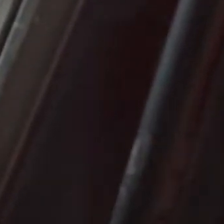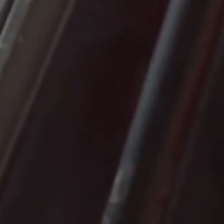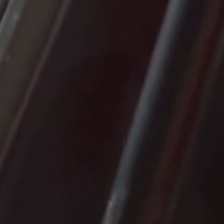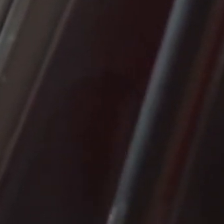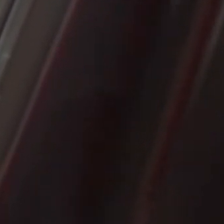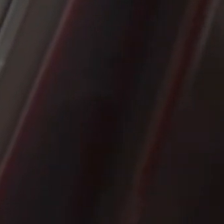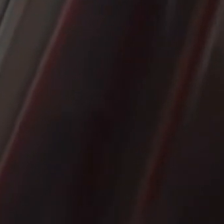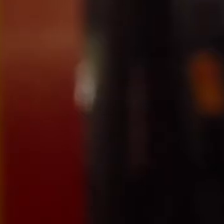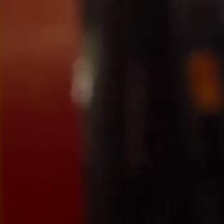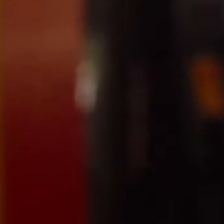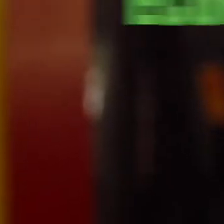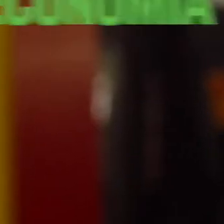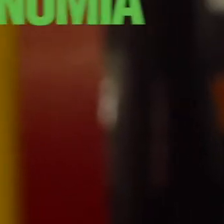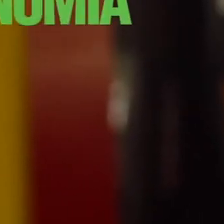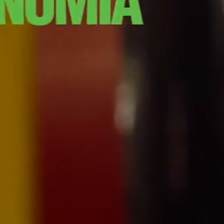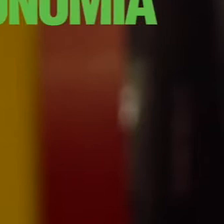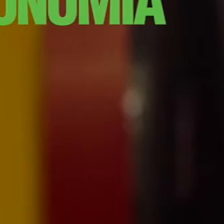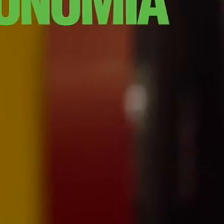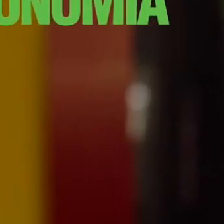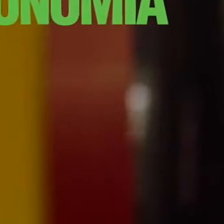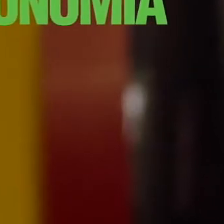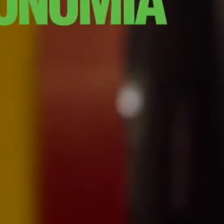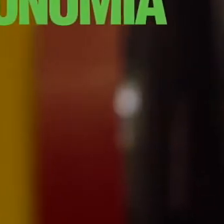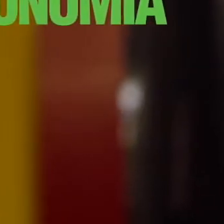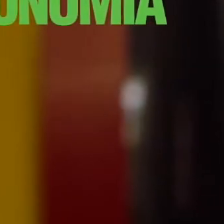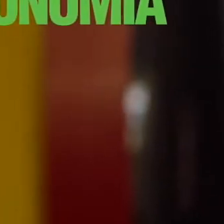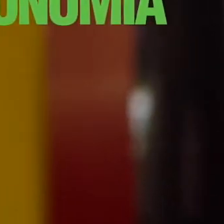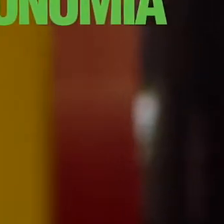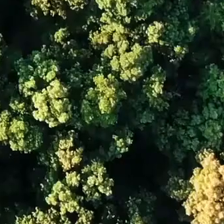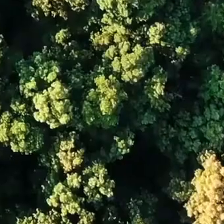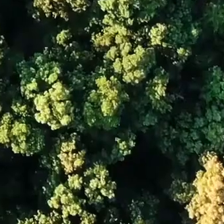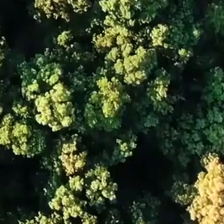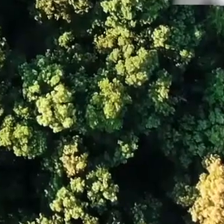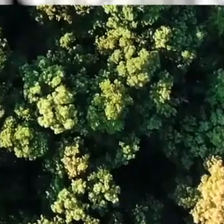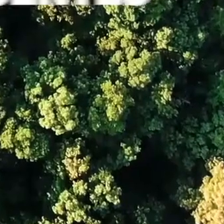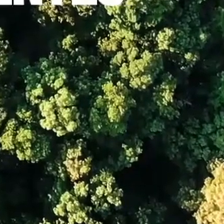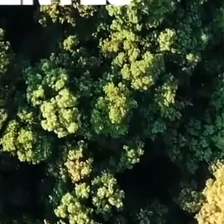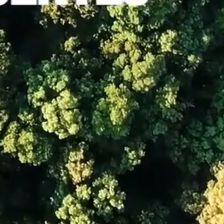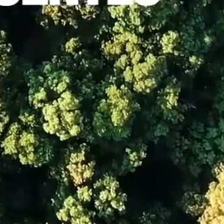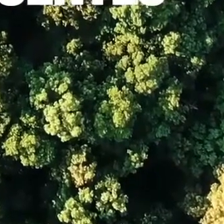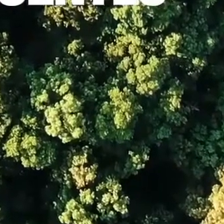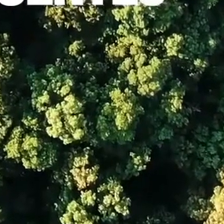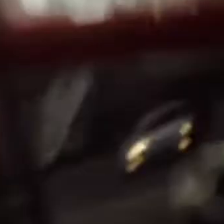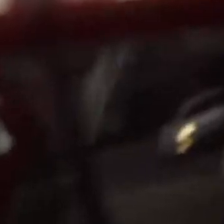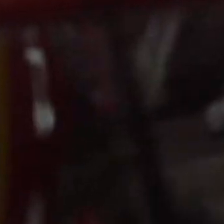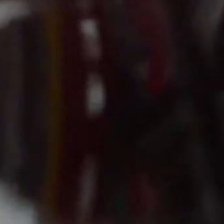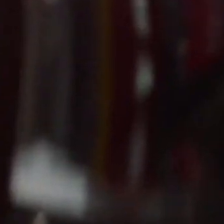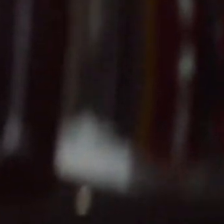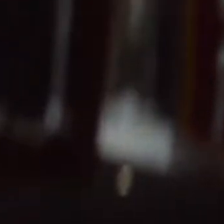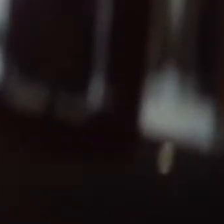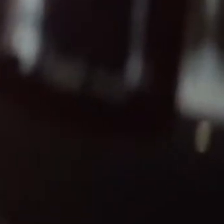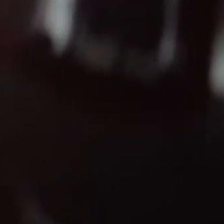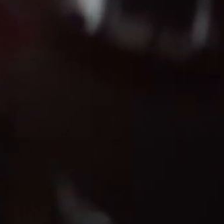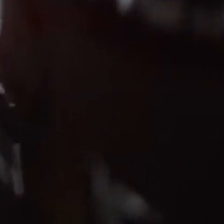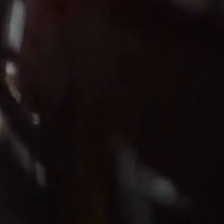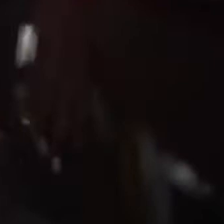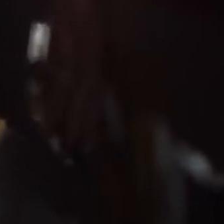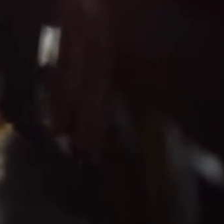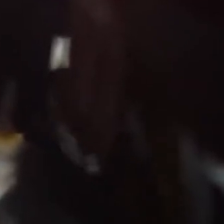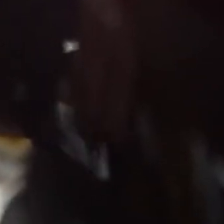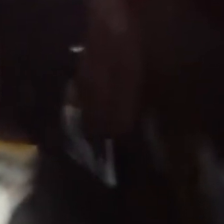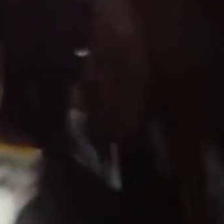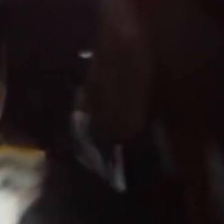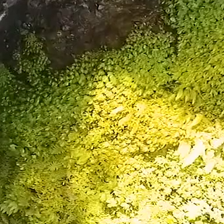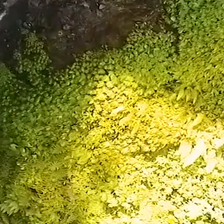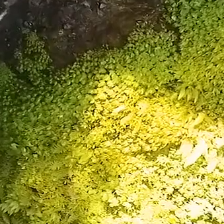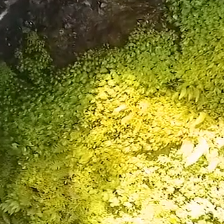Rodoio, você tem até 10% mais de economia de combustível e ainda polui menos. É tecnologia que faz bem para